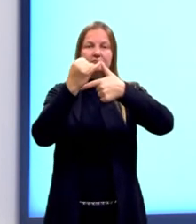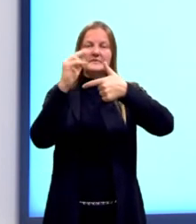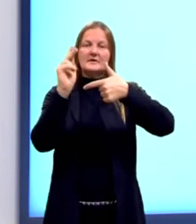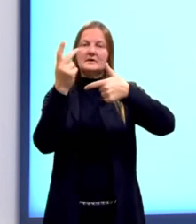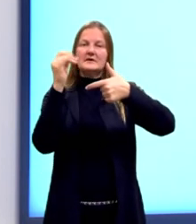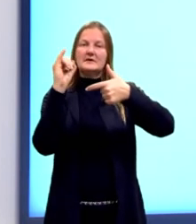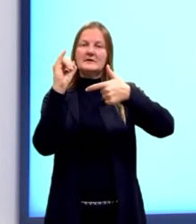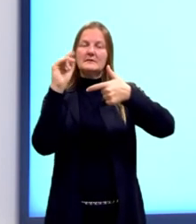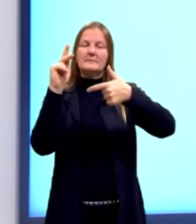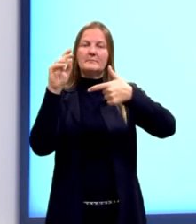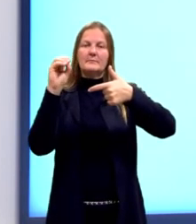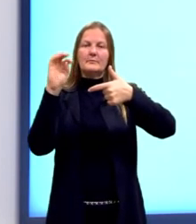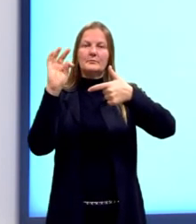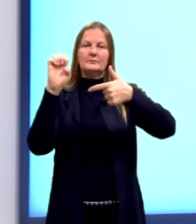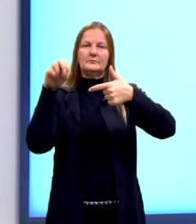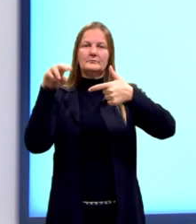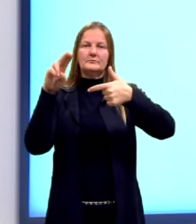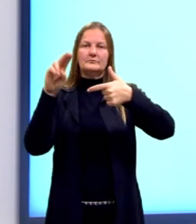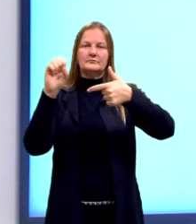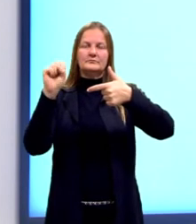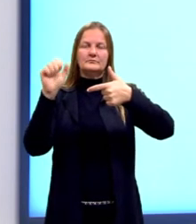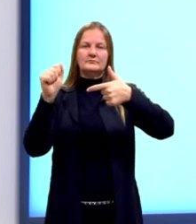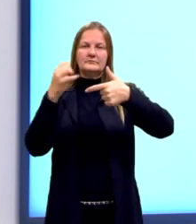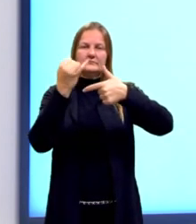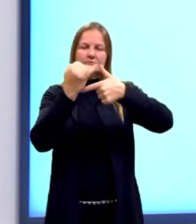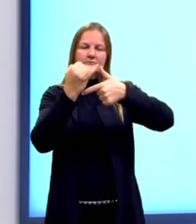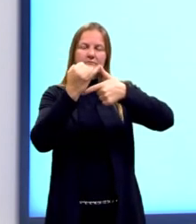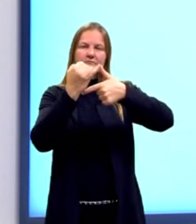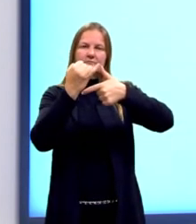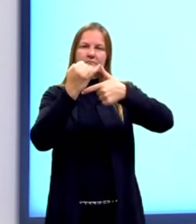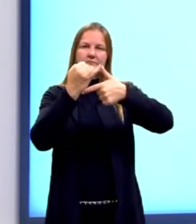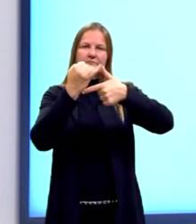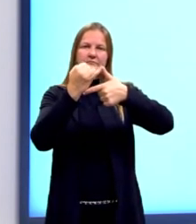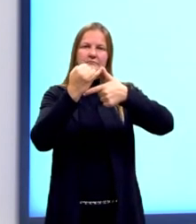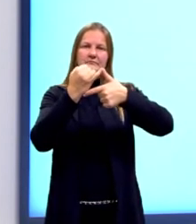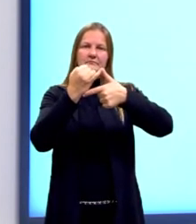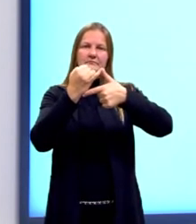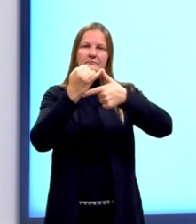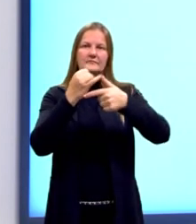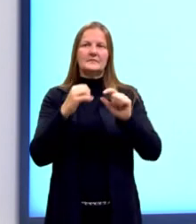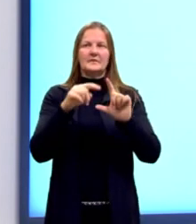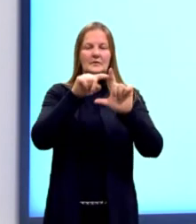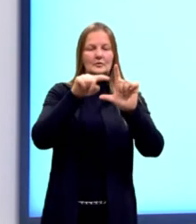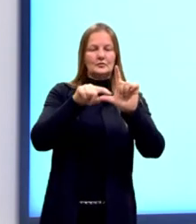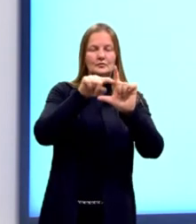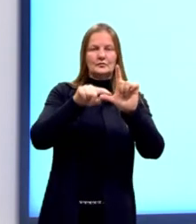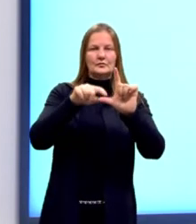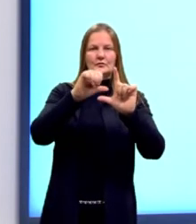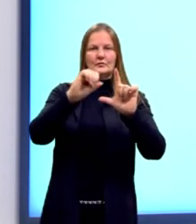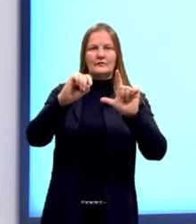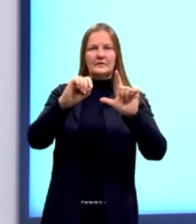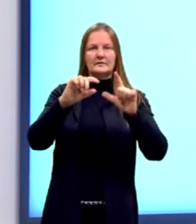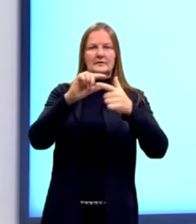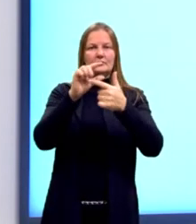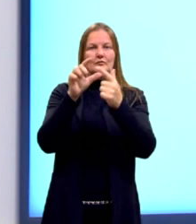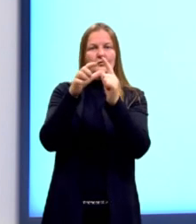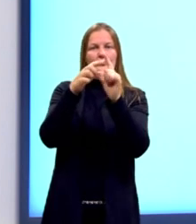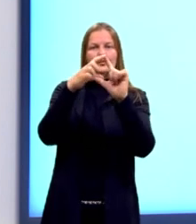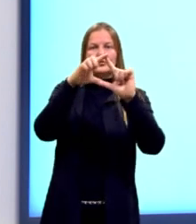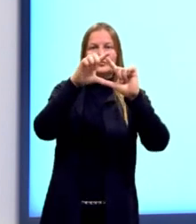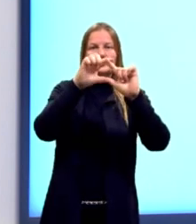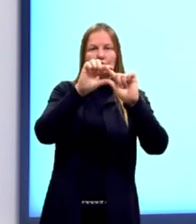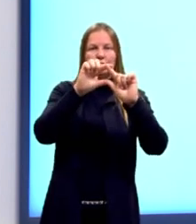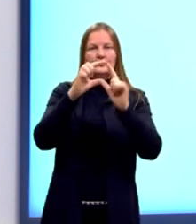exatamente o ângulo reto, tá? Seria o nosso ângulo de 90 e dois ângulos agudos. O maior